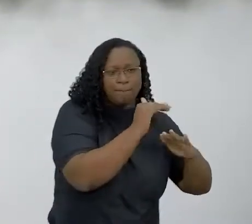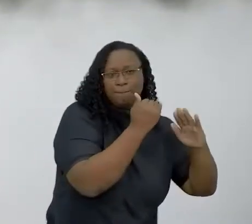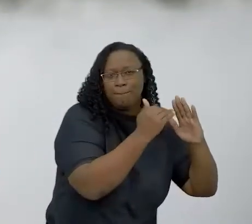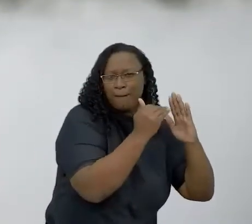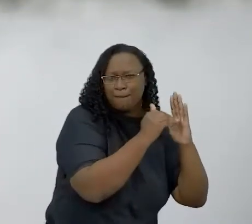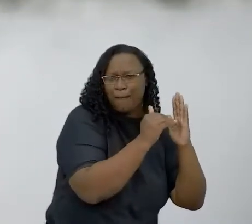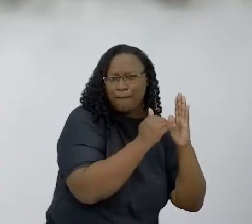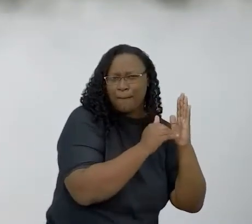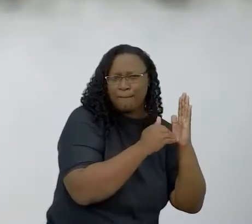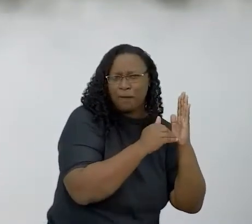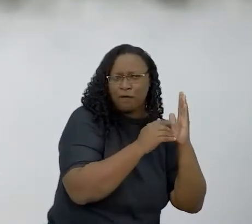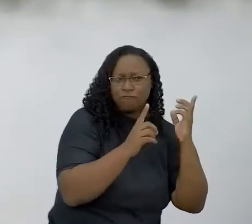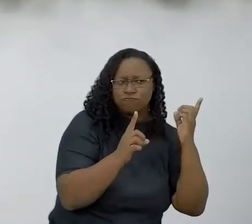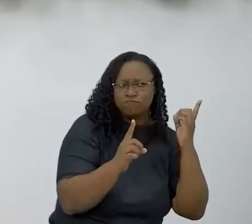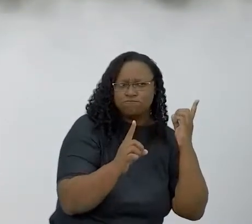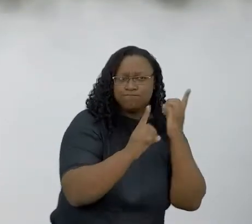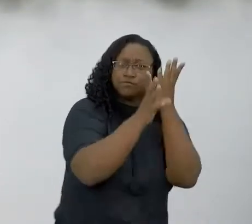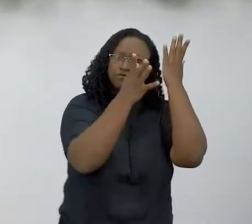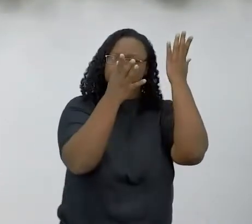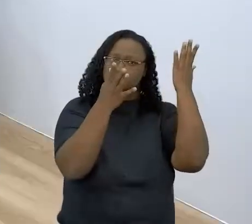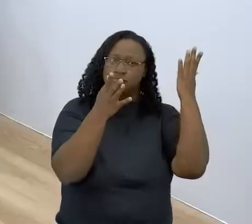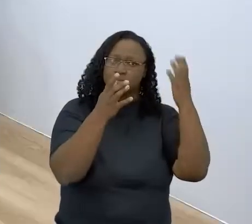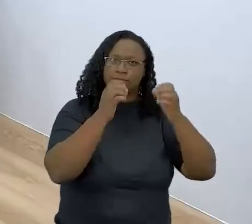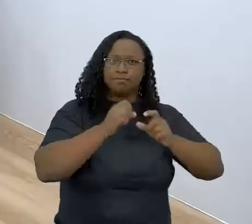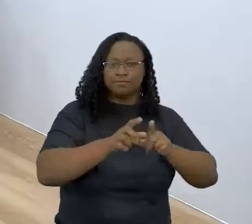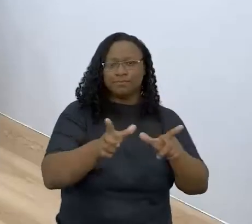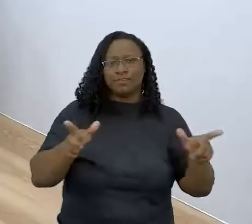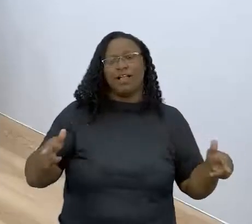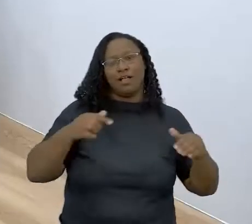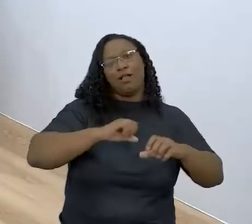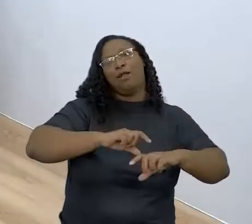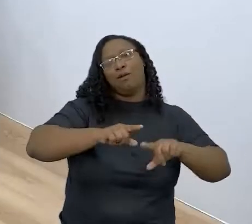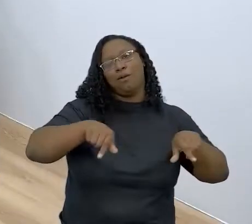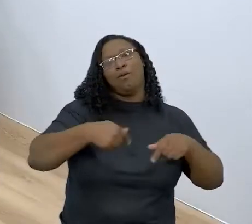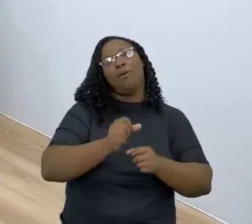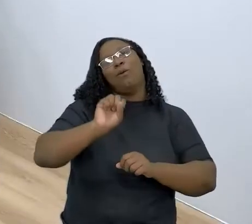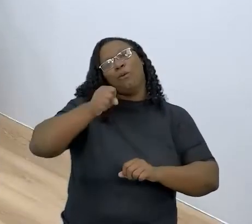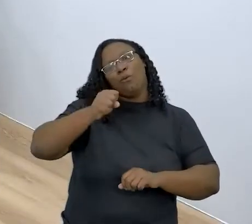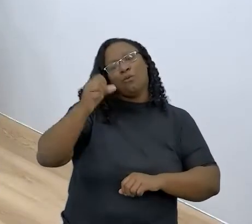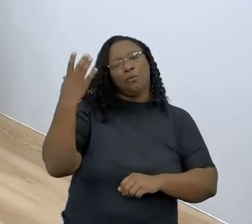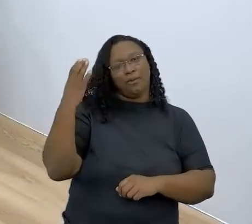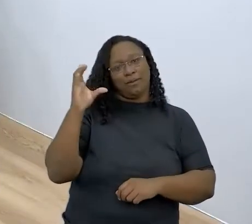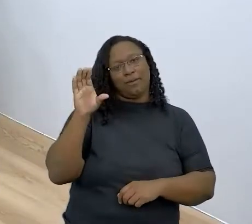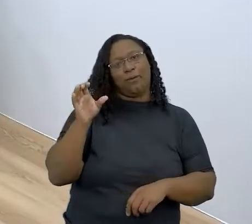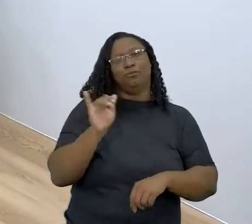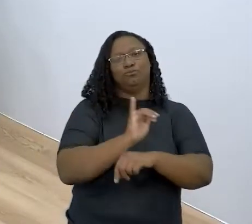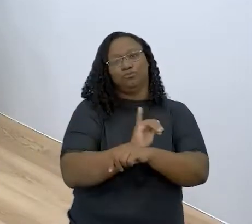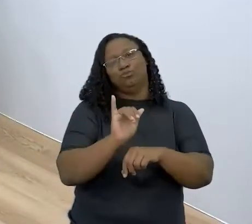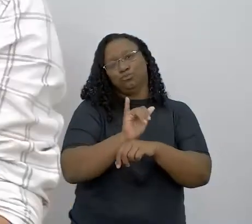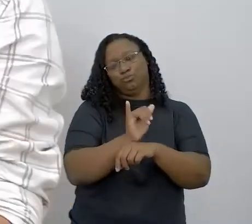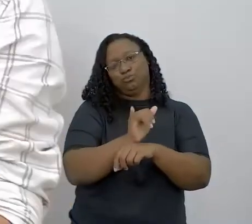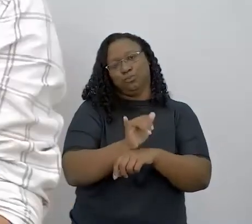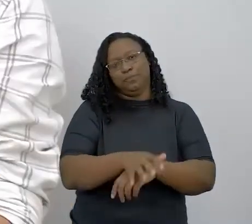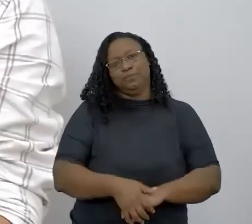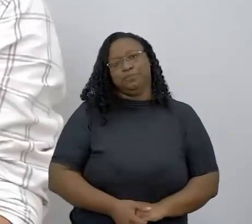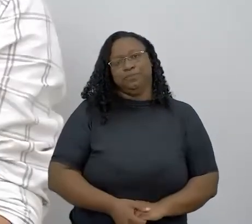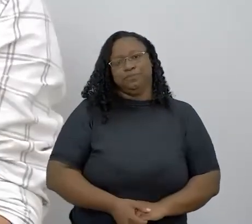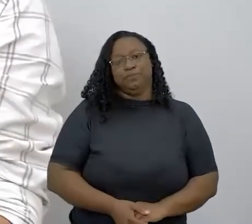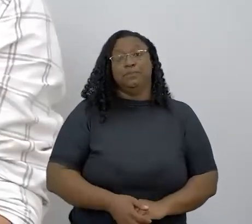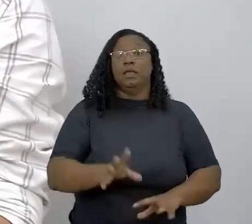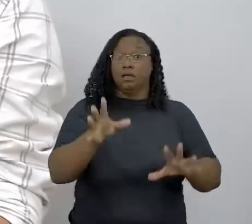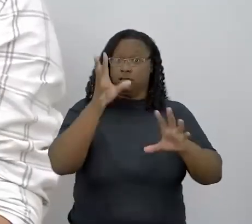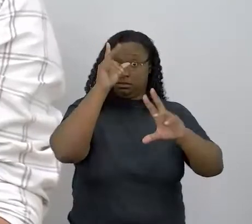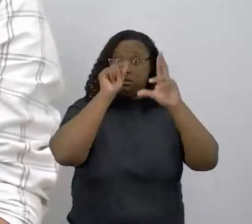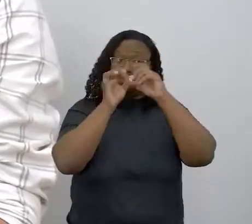até culminar mesmo na abertura do canal no YouTube. Você falou uma coisa que você teve que aprender muita coisa. Você estava disposta a aprender.